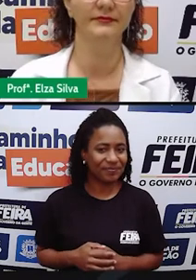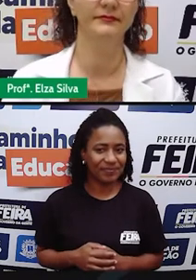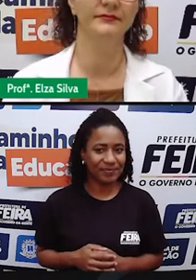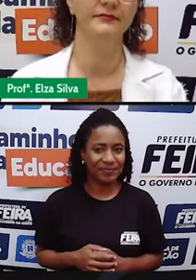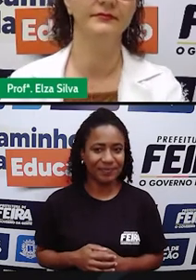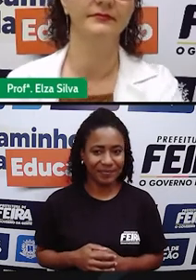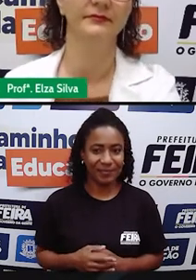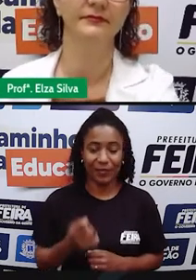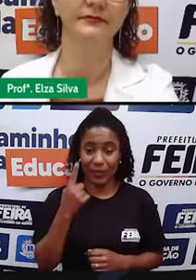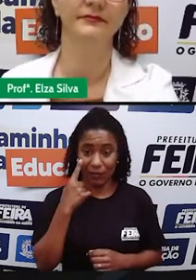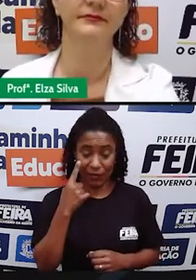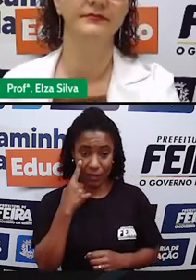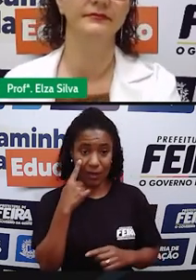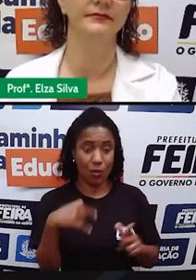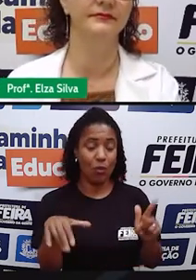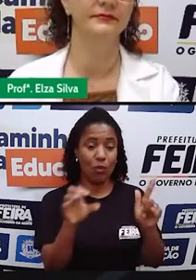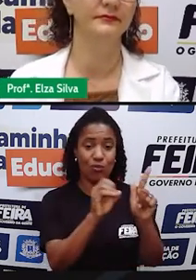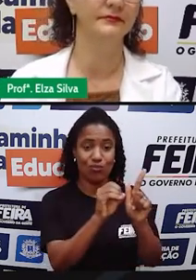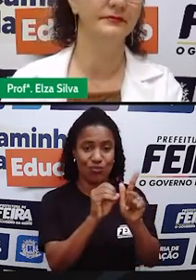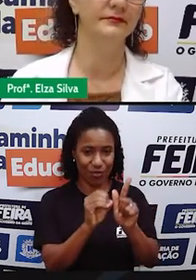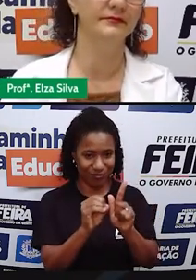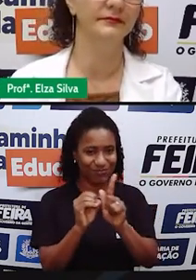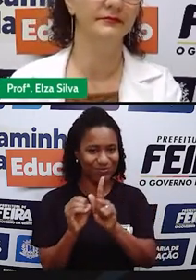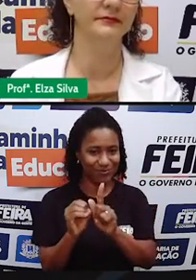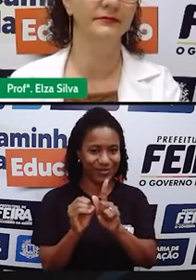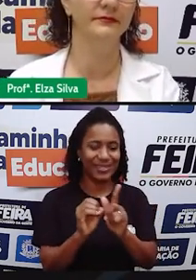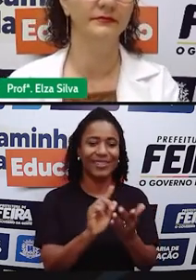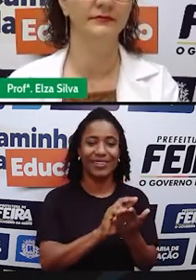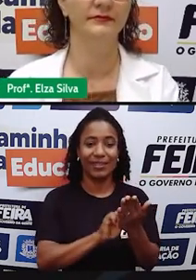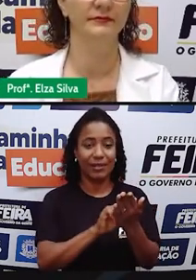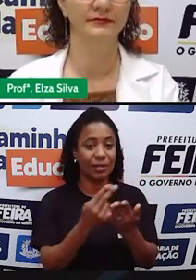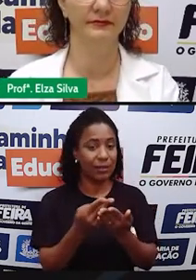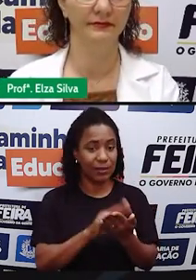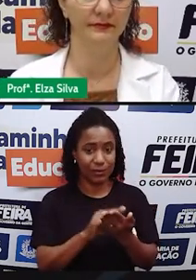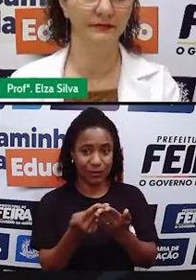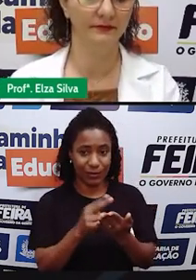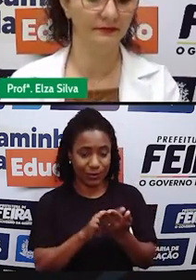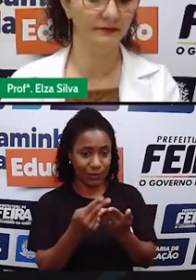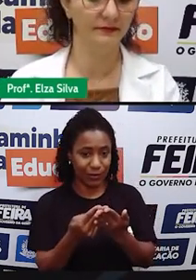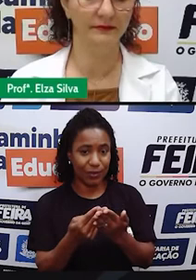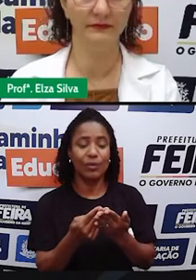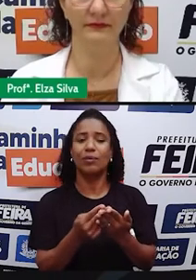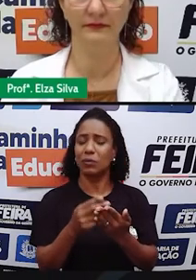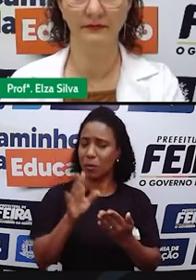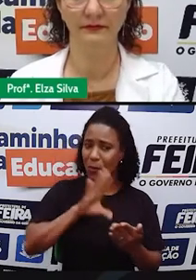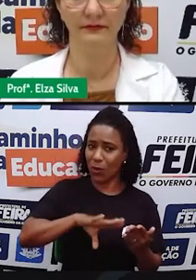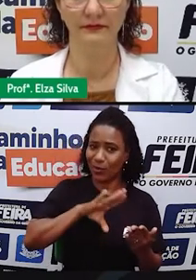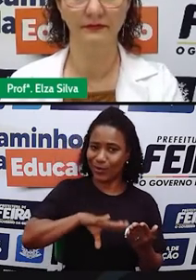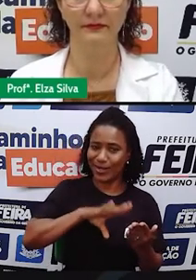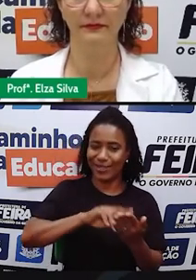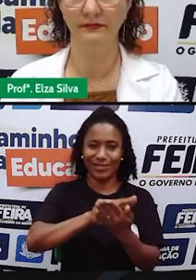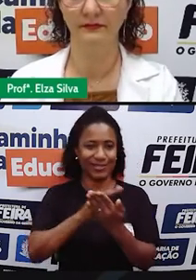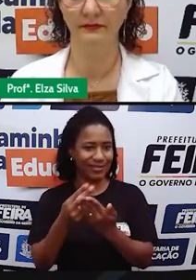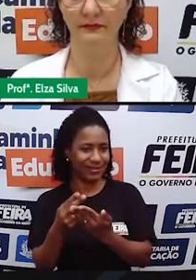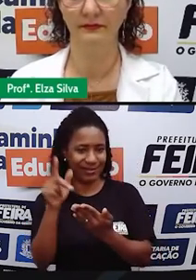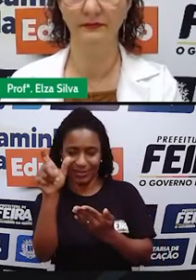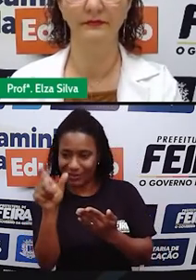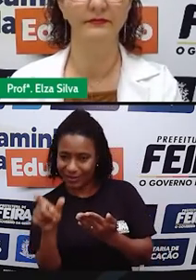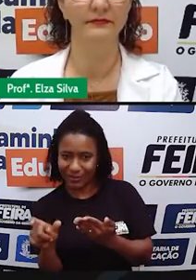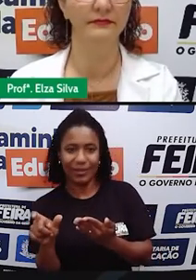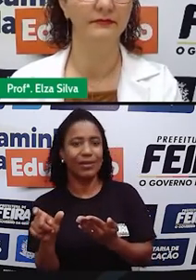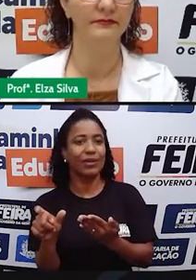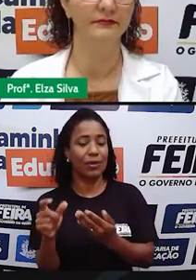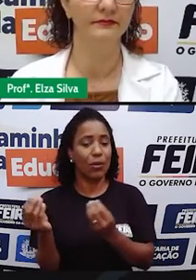acessando o Google Tradutor e vocês podem estar copiando as frases que vocês têm interesse de saber